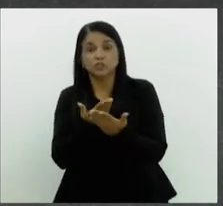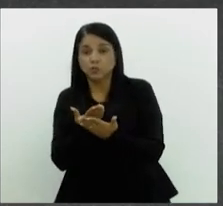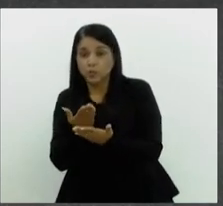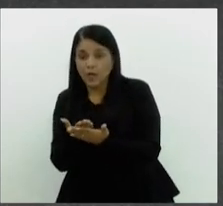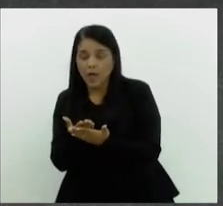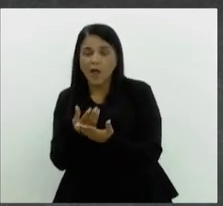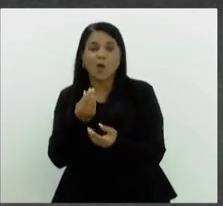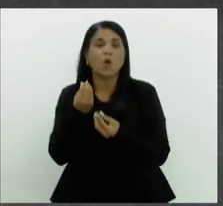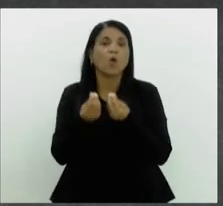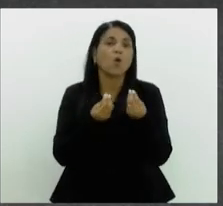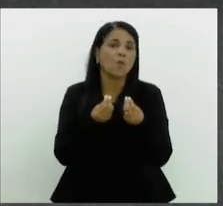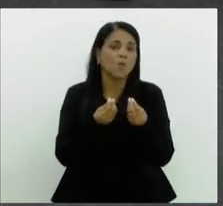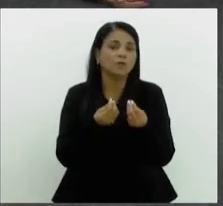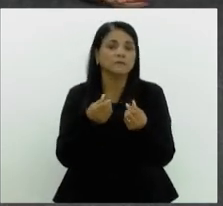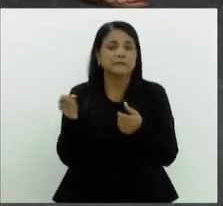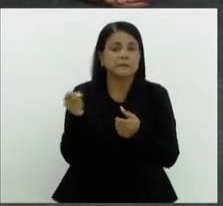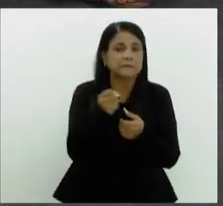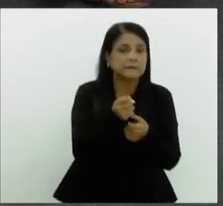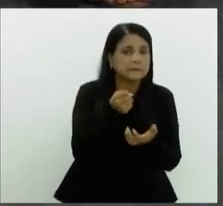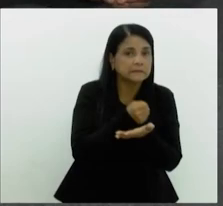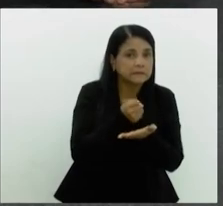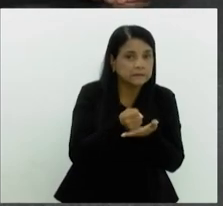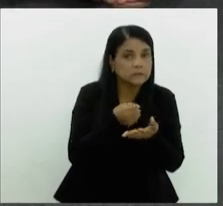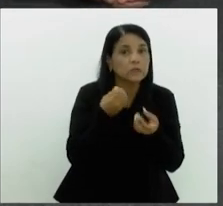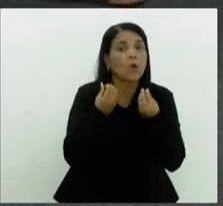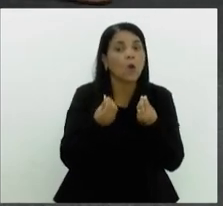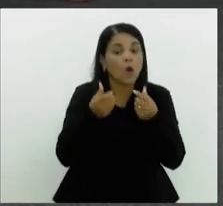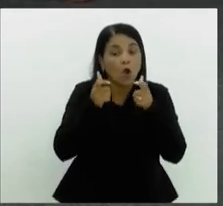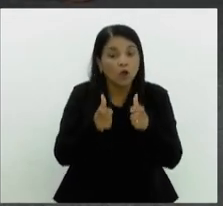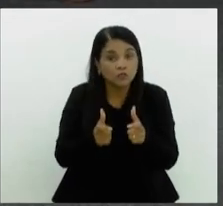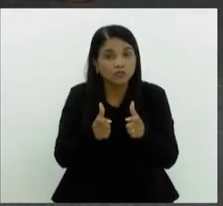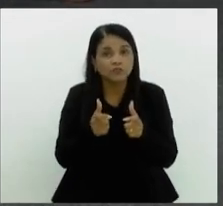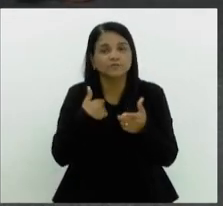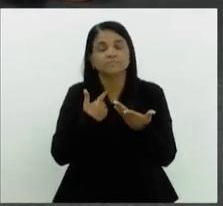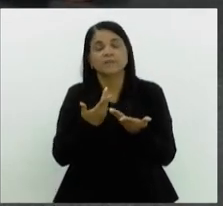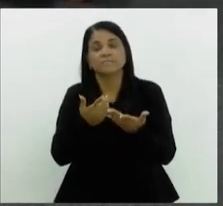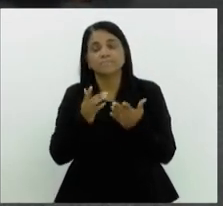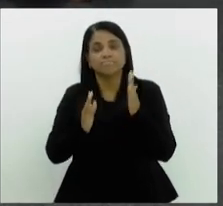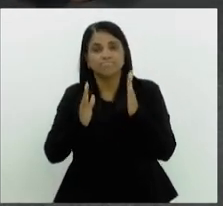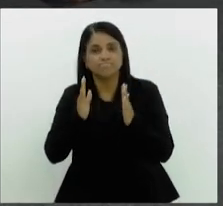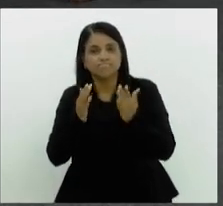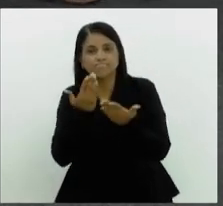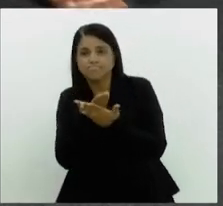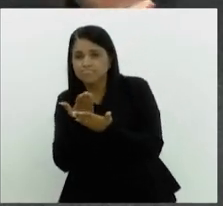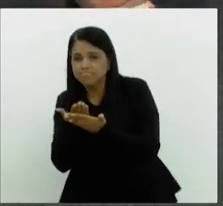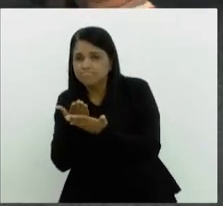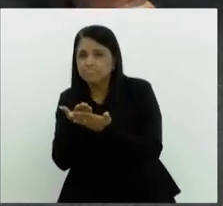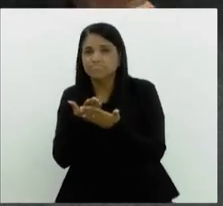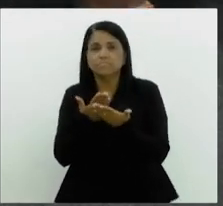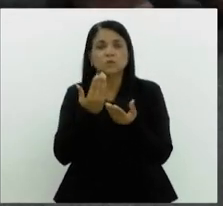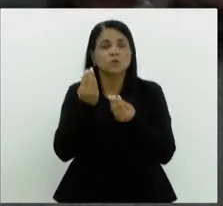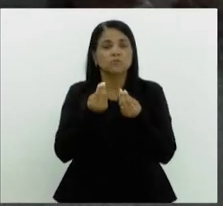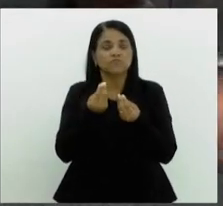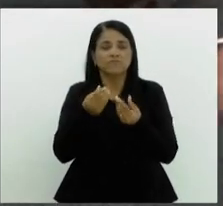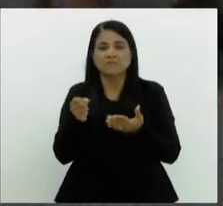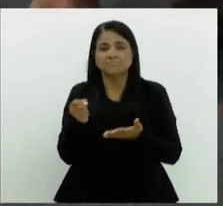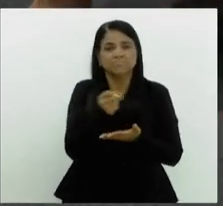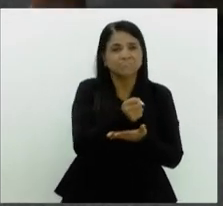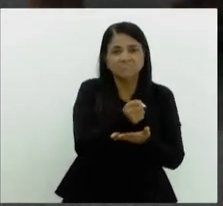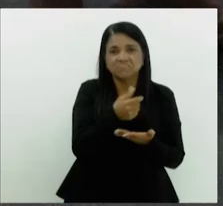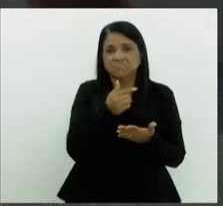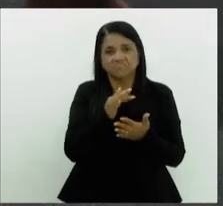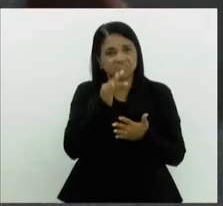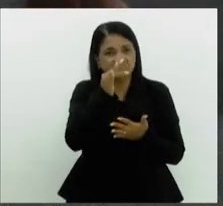para você ter uma mão de obra qualificada no futuro, esse tempo de estudo, as pessoas acham que não vale a pena investir, que não vai ter emprego lá na frente.